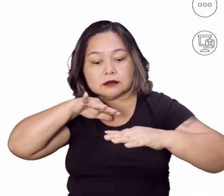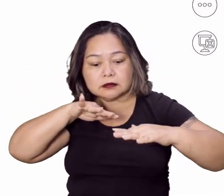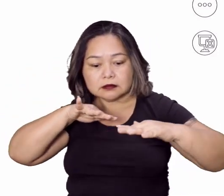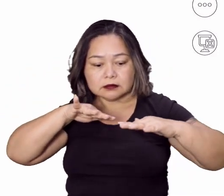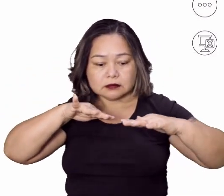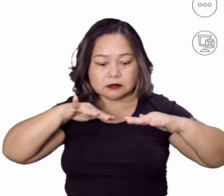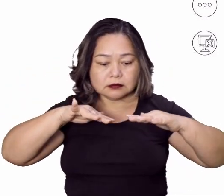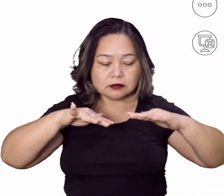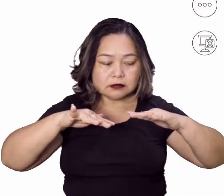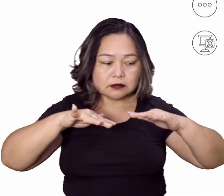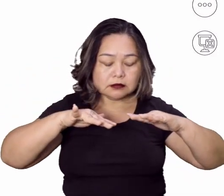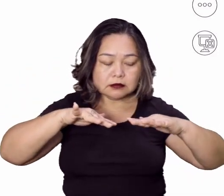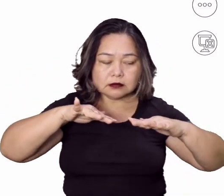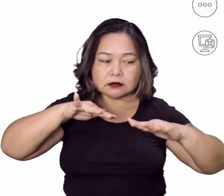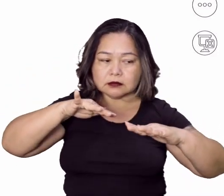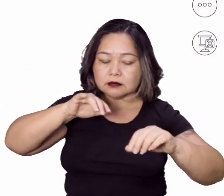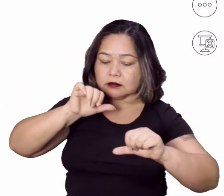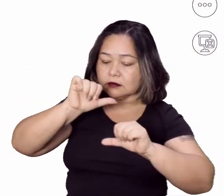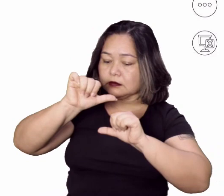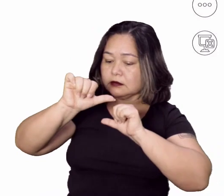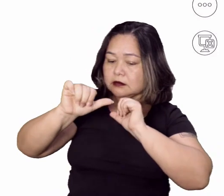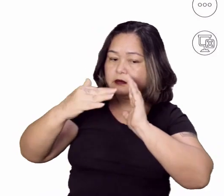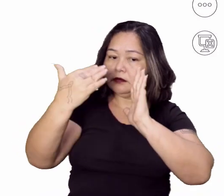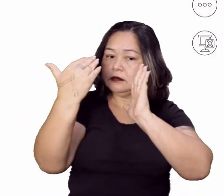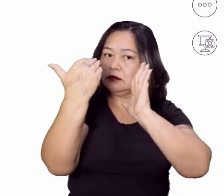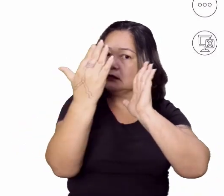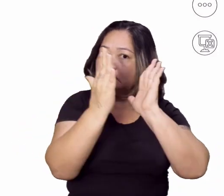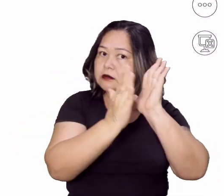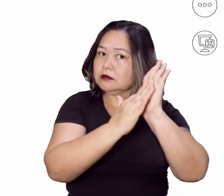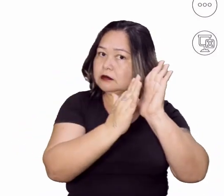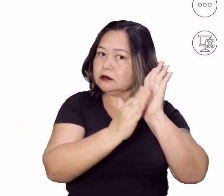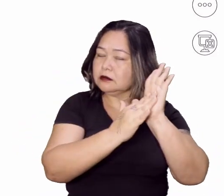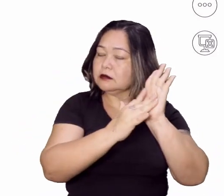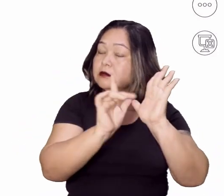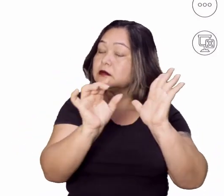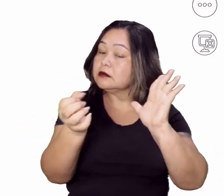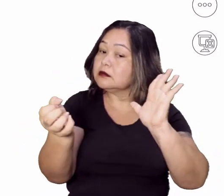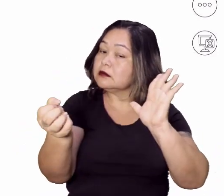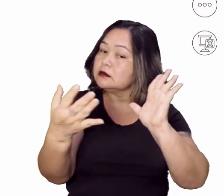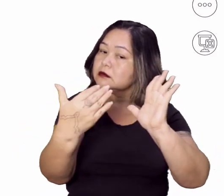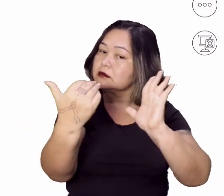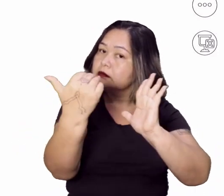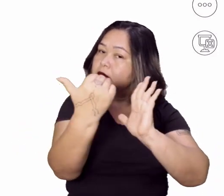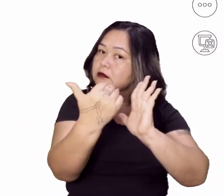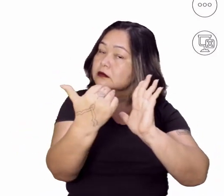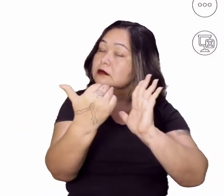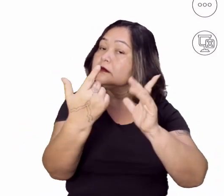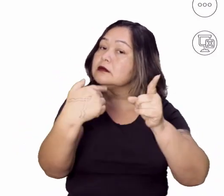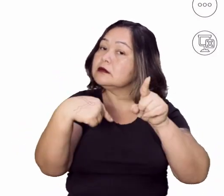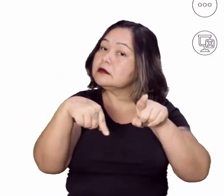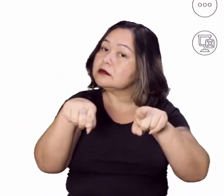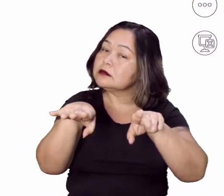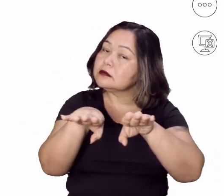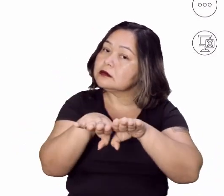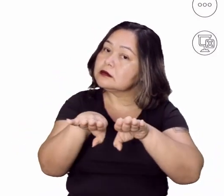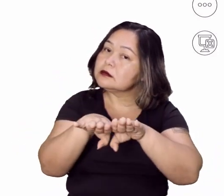podem mudar suas pautas, podem trazer novas questões, como também trazendo